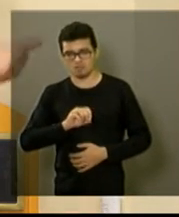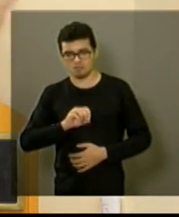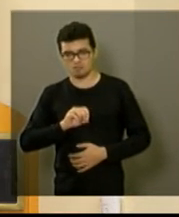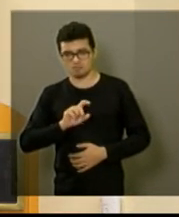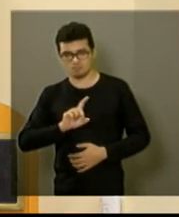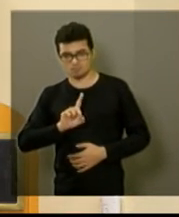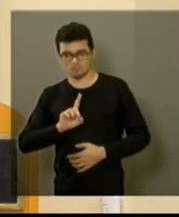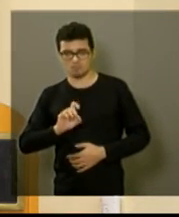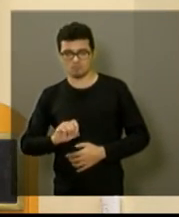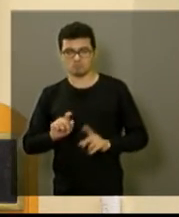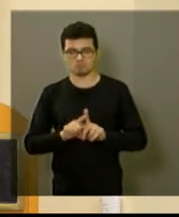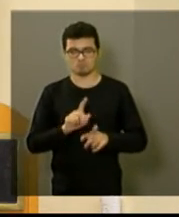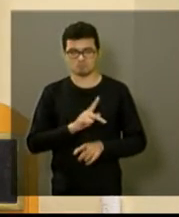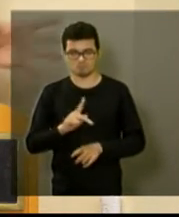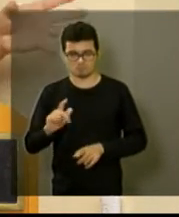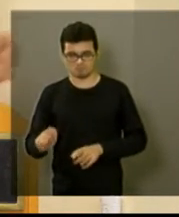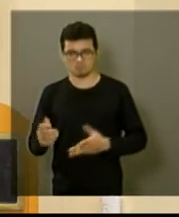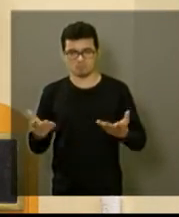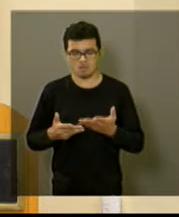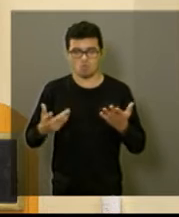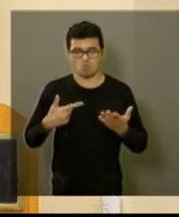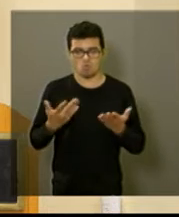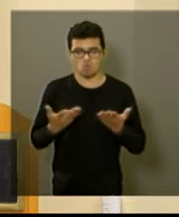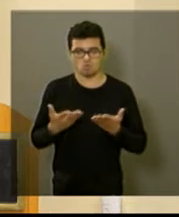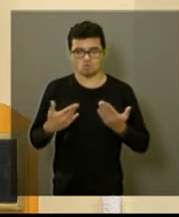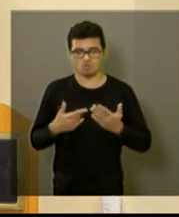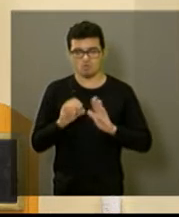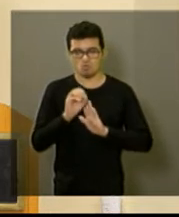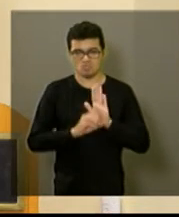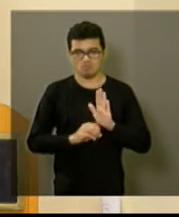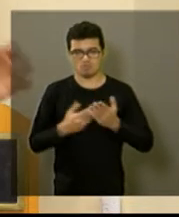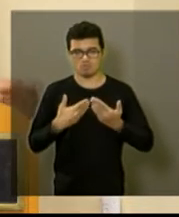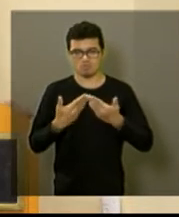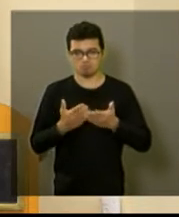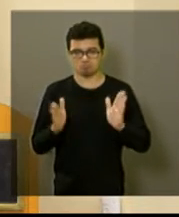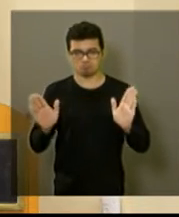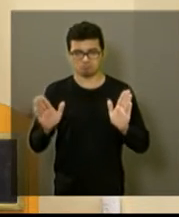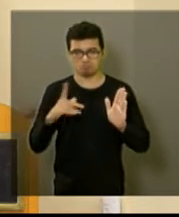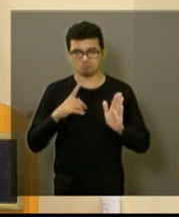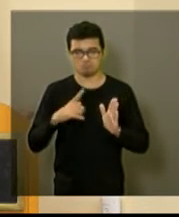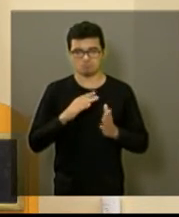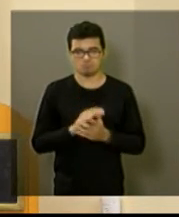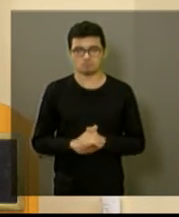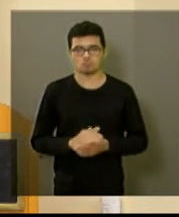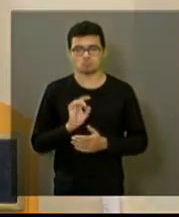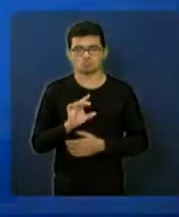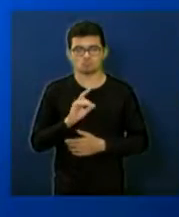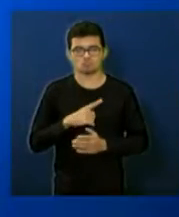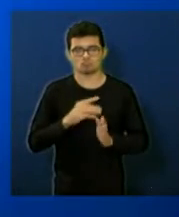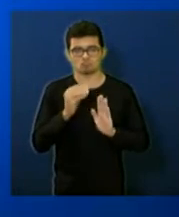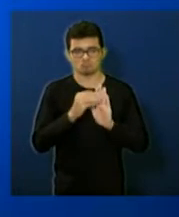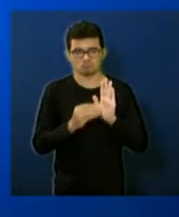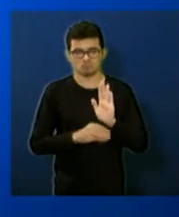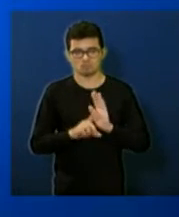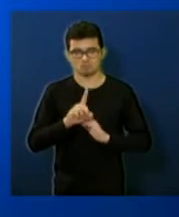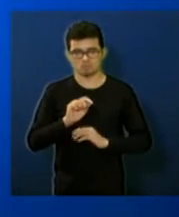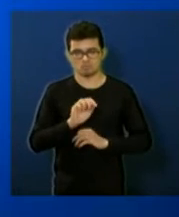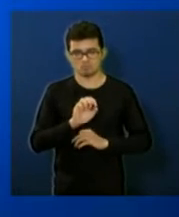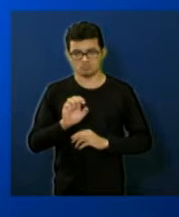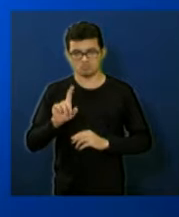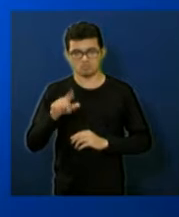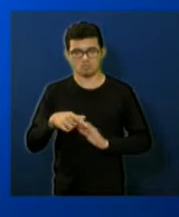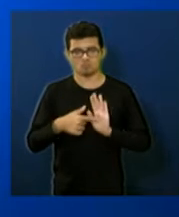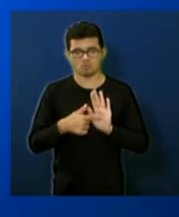ano então a loa a gente abre um pouquinho mais o nosso orçamento só alguns dados sobre o DAI que não constam da